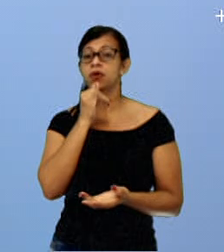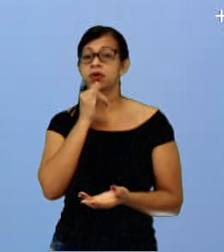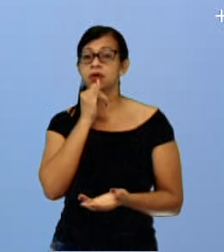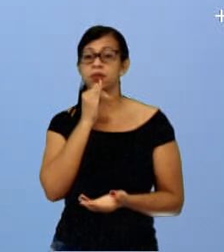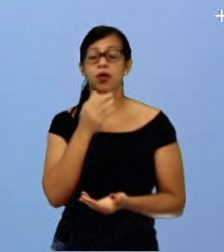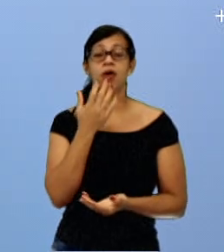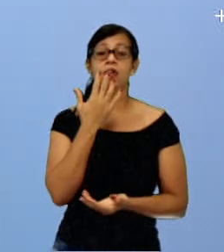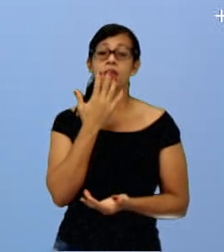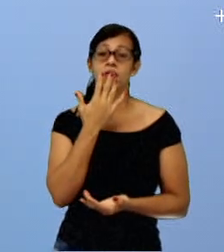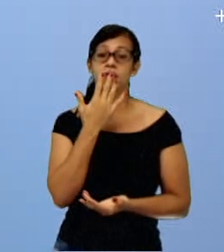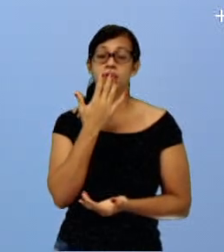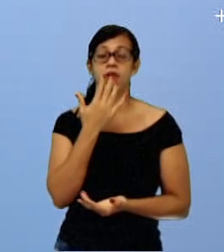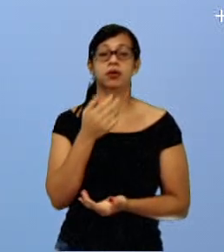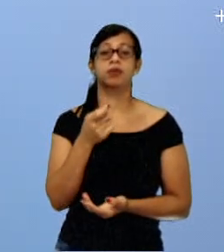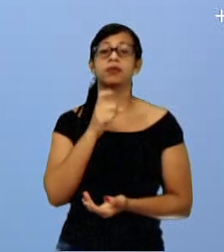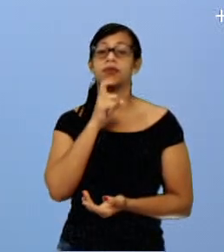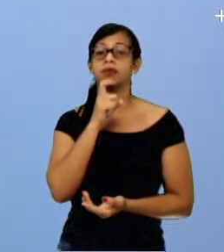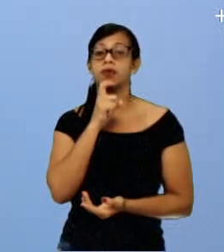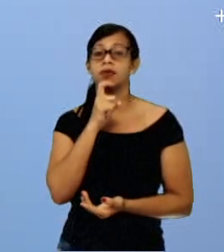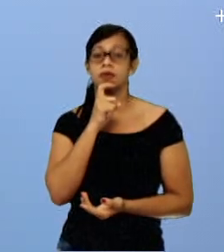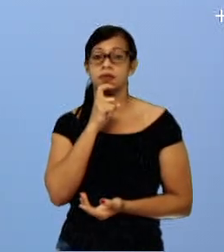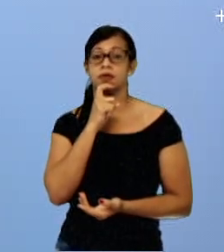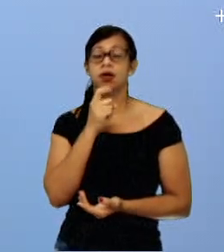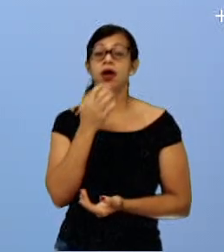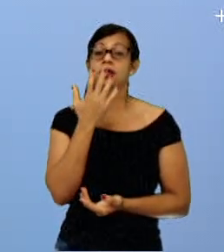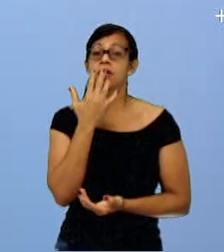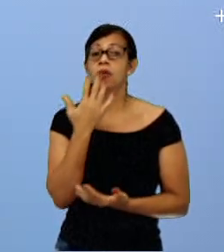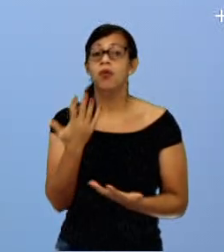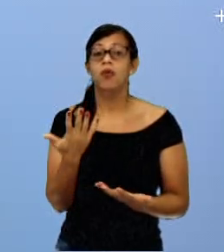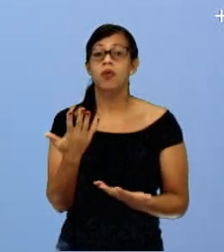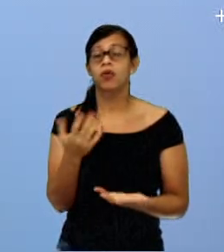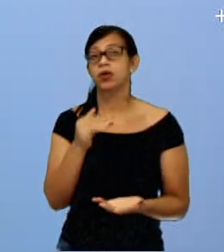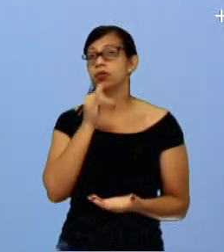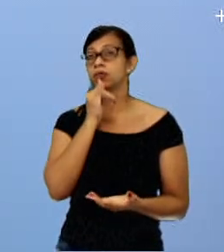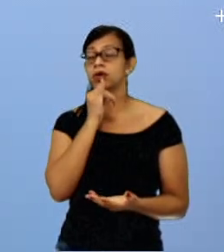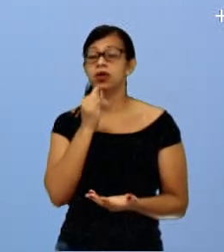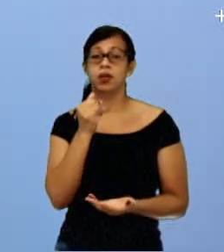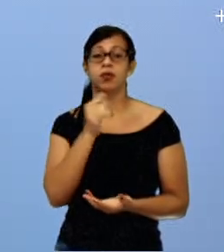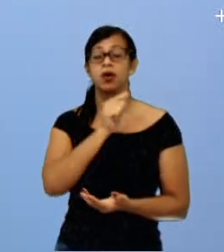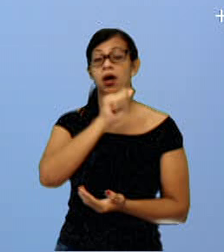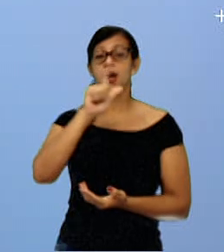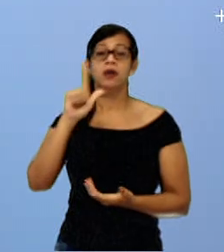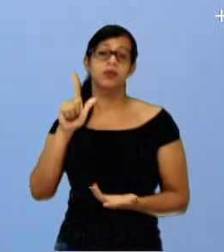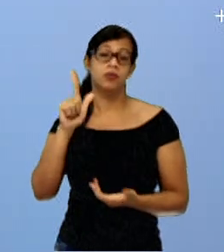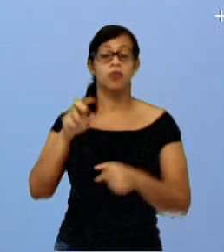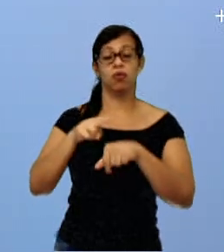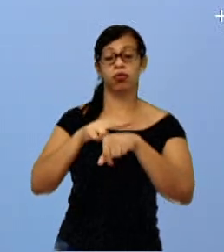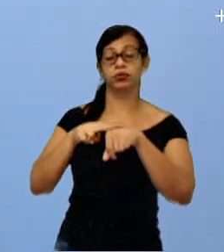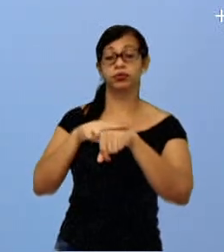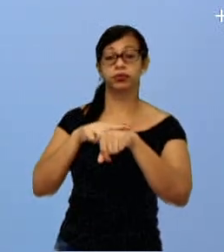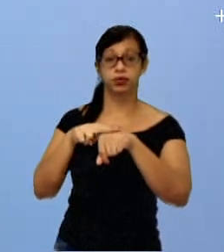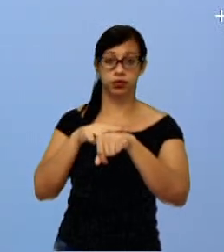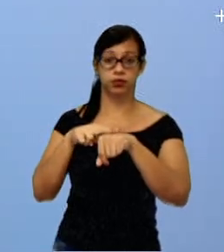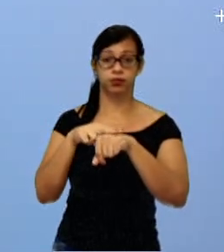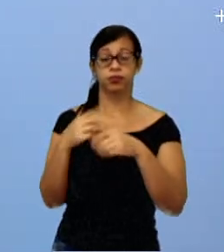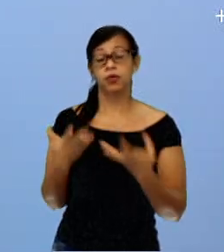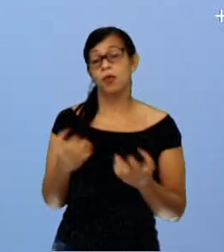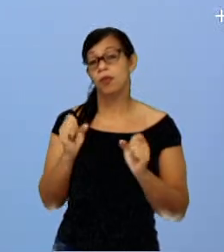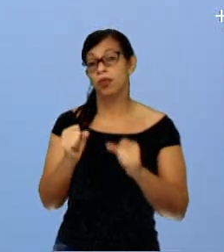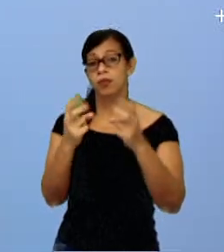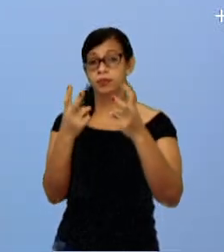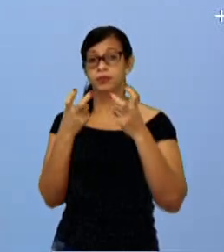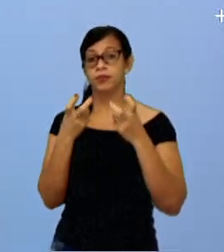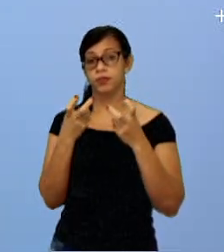já traz mais sensação de frio, como o azul, como o verde. Então, a gente pode observar nessa imagem,